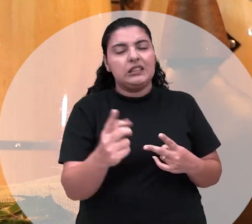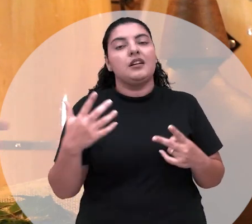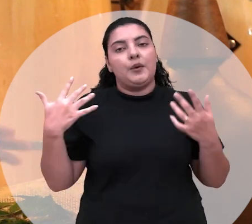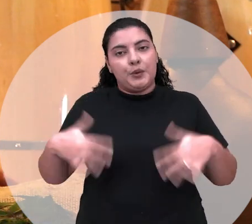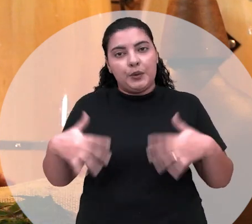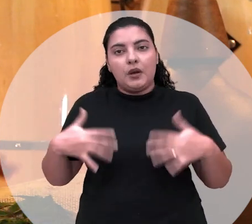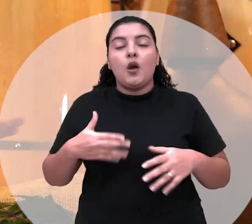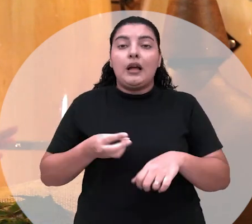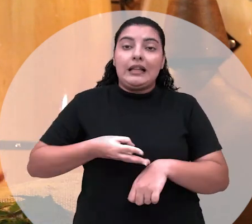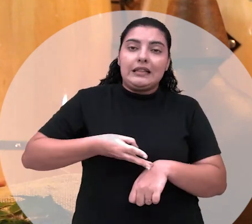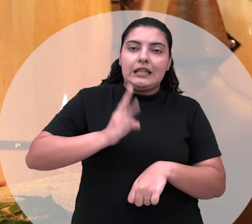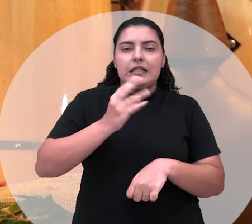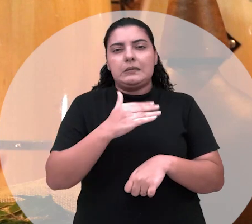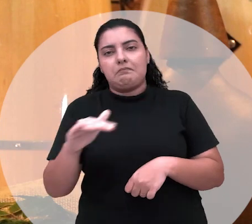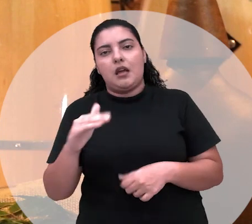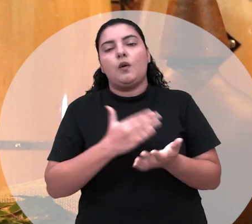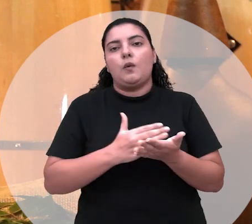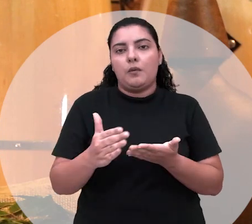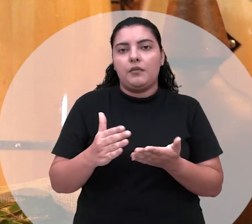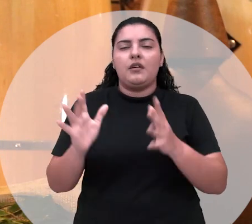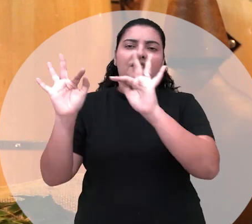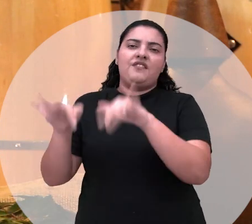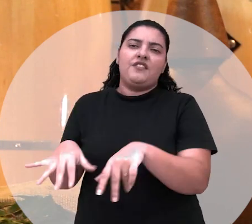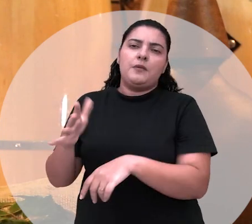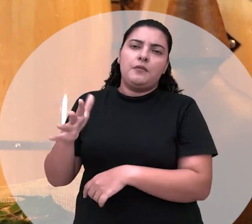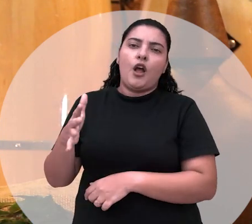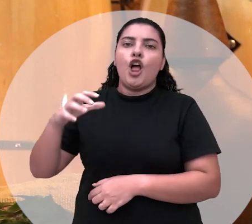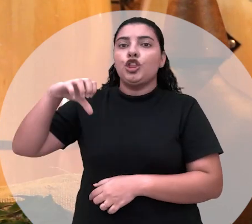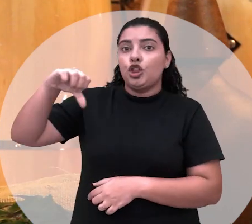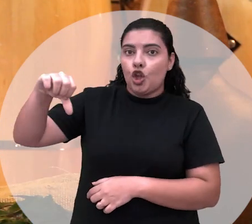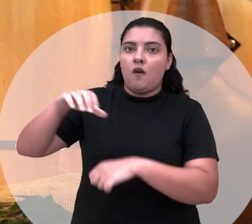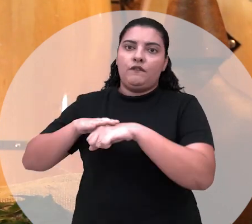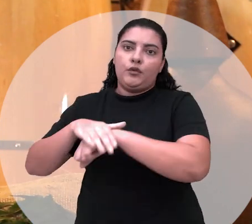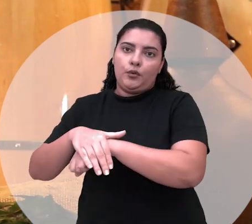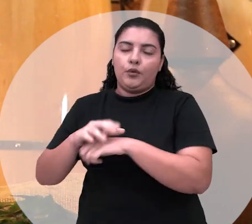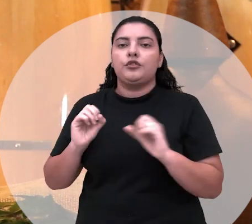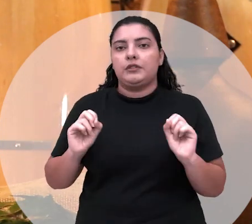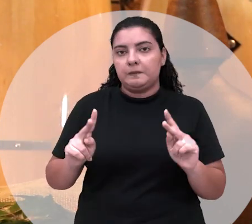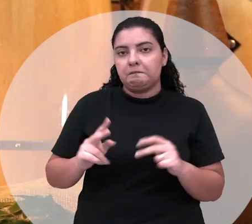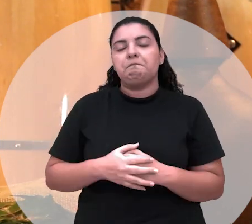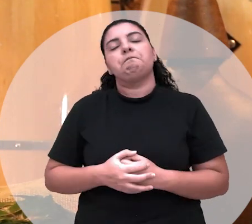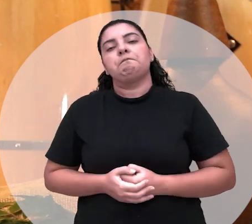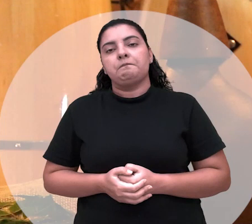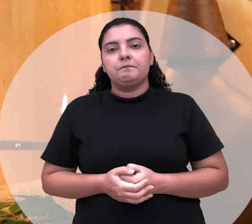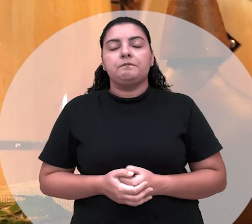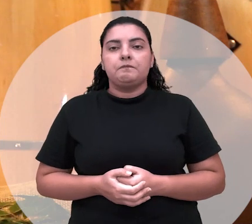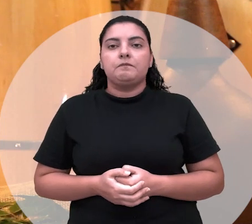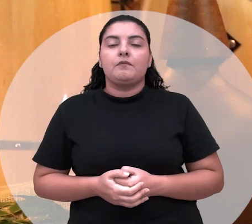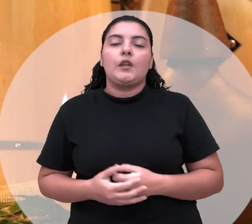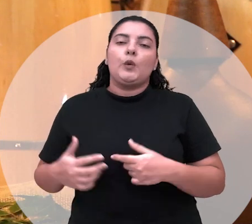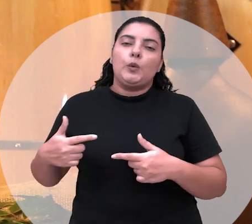a gente começa três horas, três e meia. Encerra, assim, lá pelas nove horas. Né? O